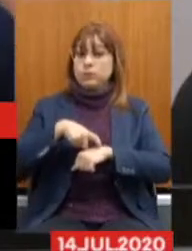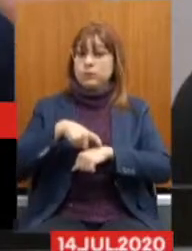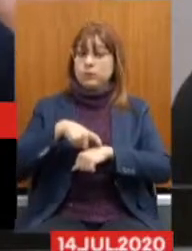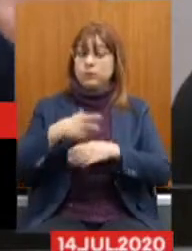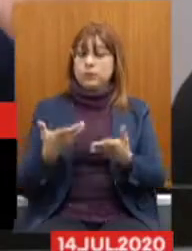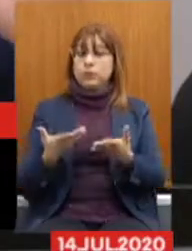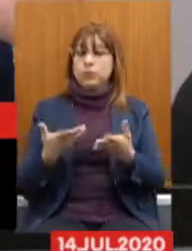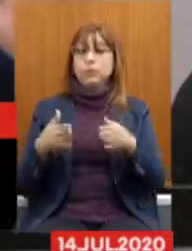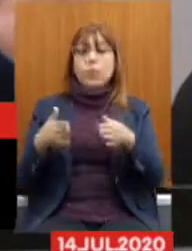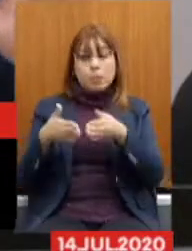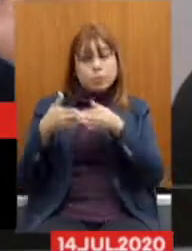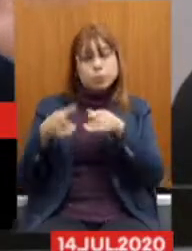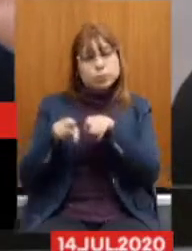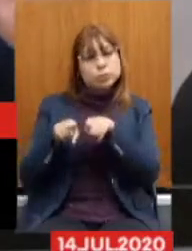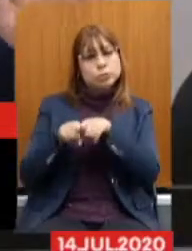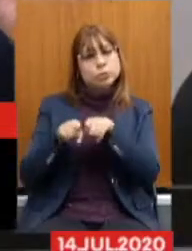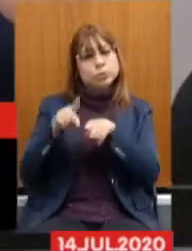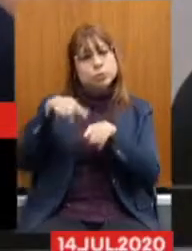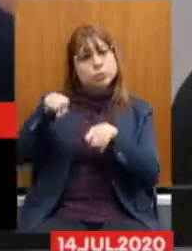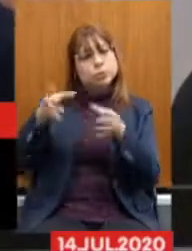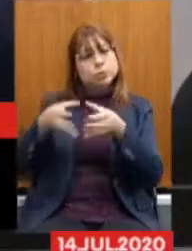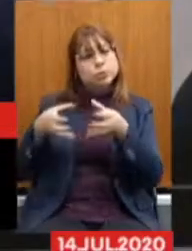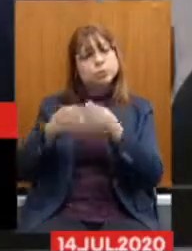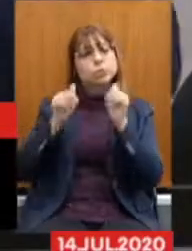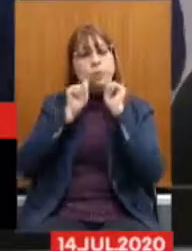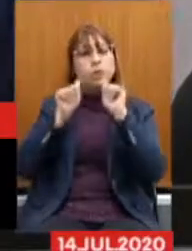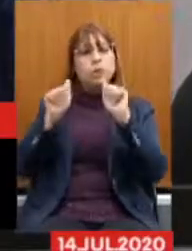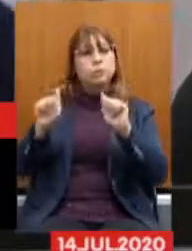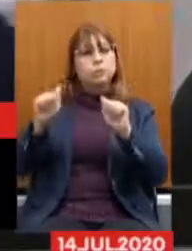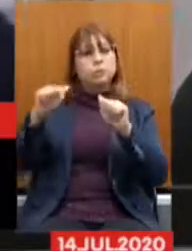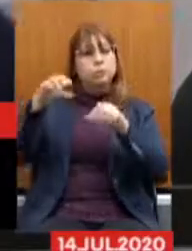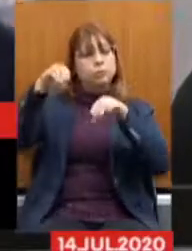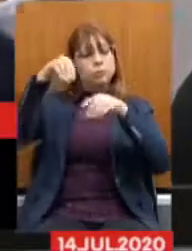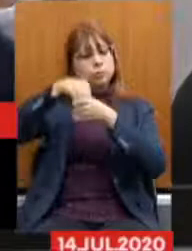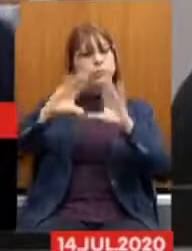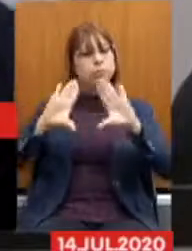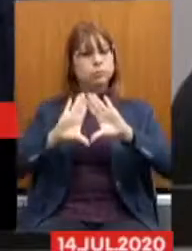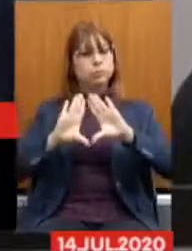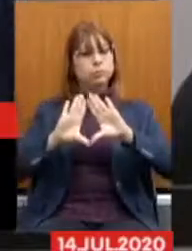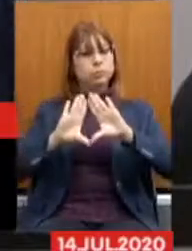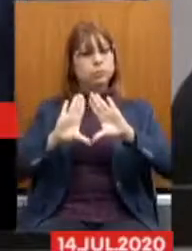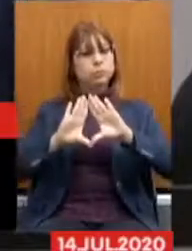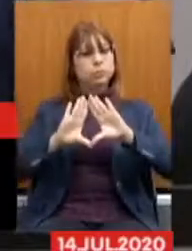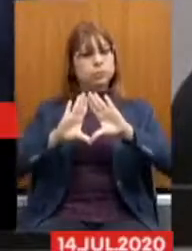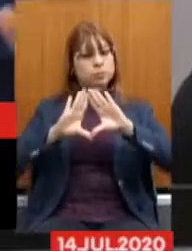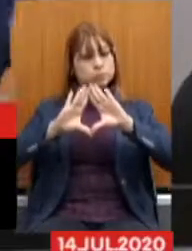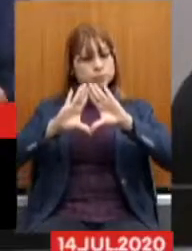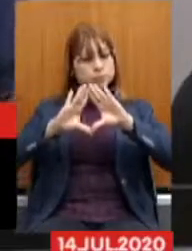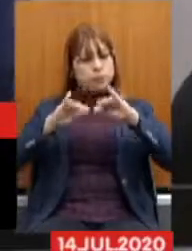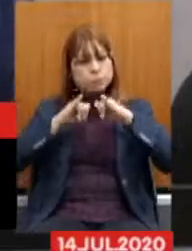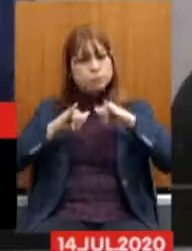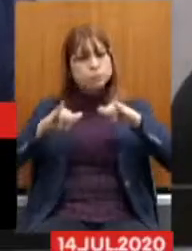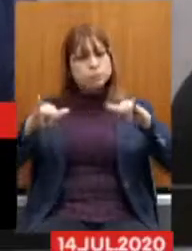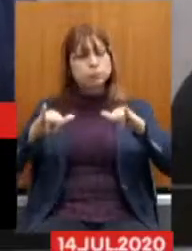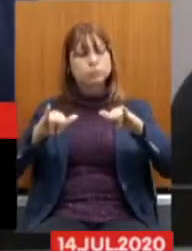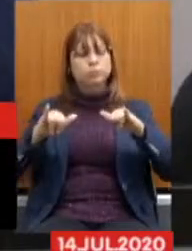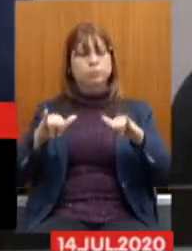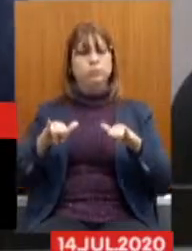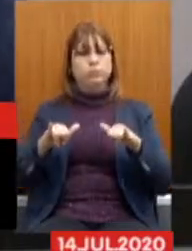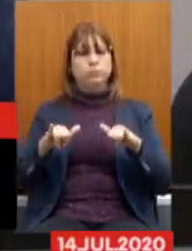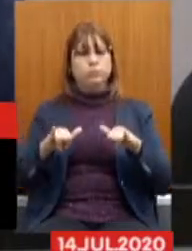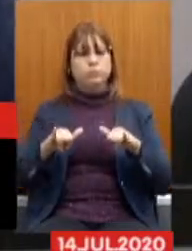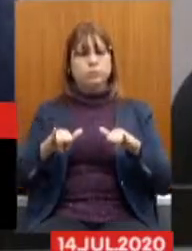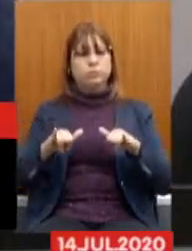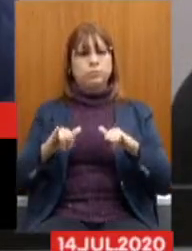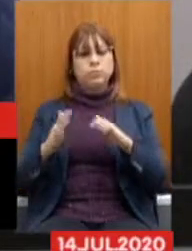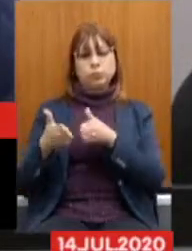até assessoria da Assembleia, para que a gente torne público, para a gente faça esse levantamento, vou pedir através da